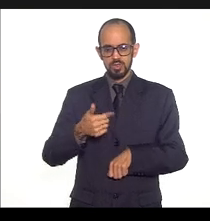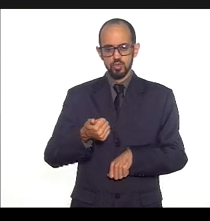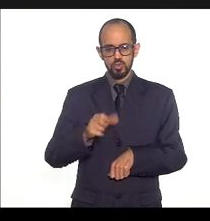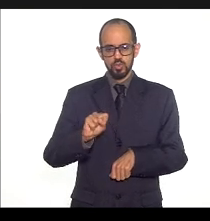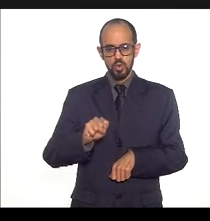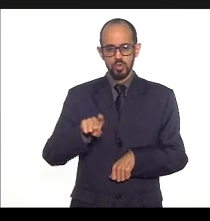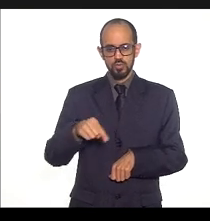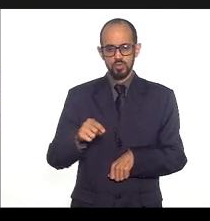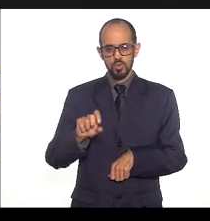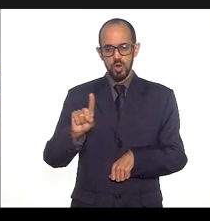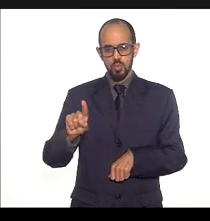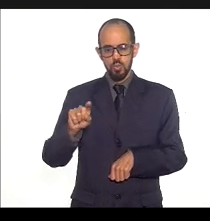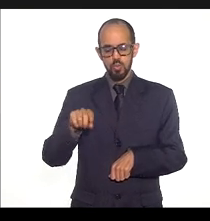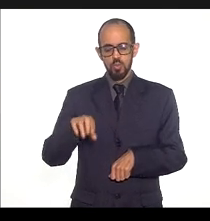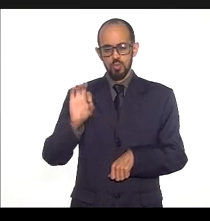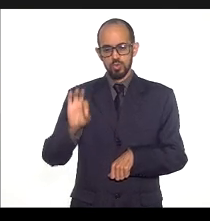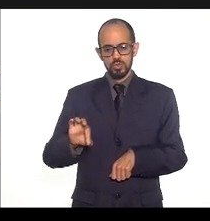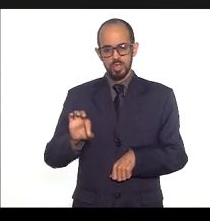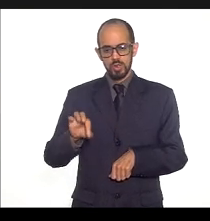total de 100%